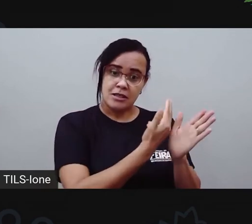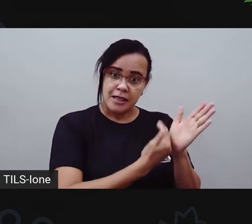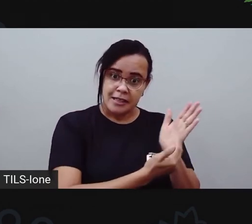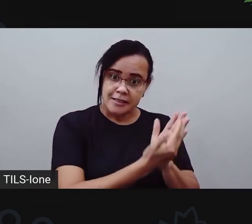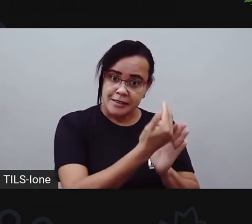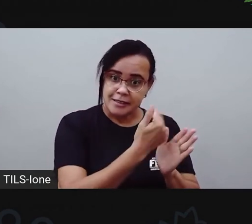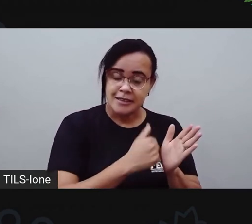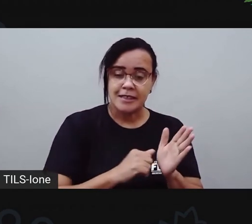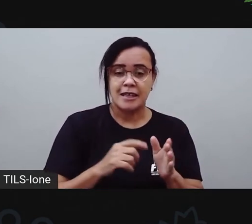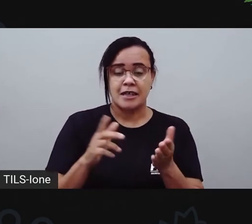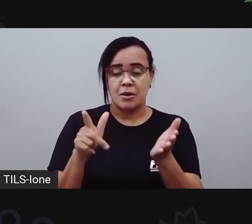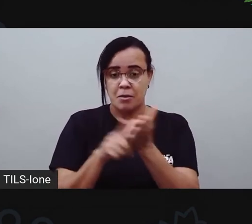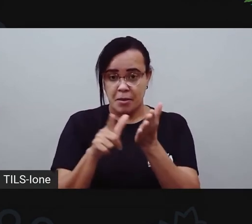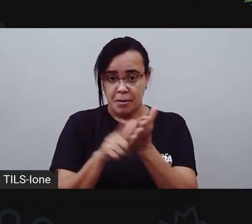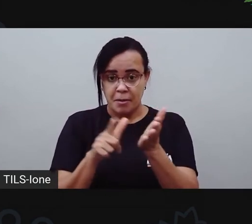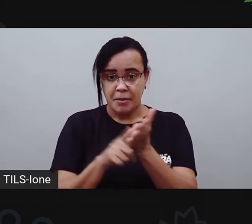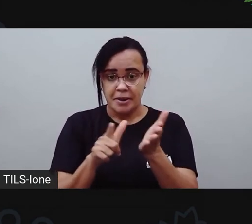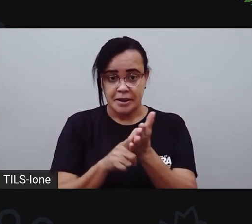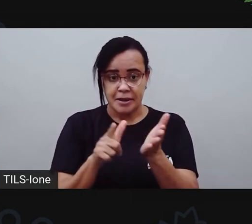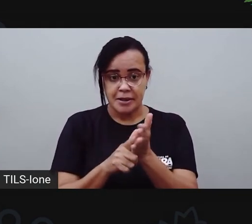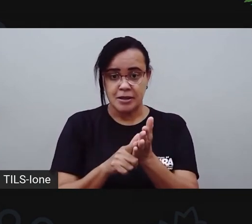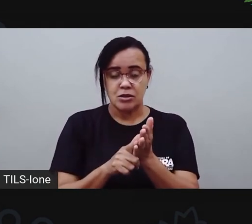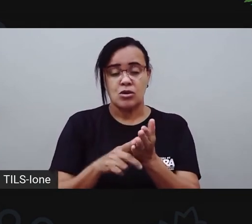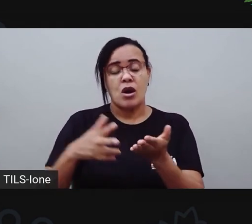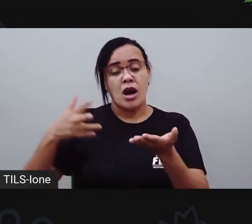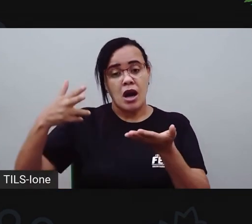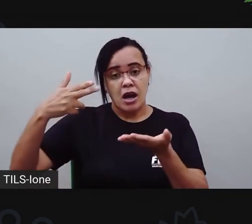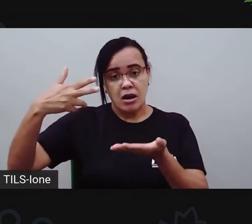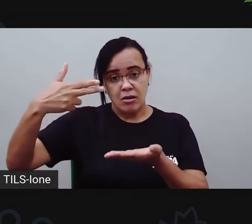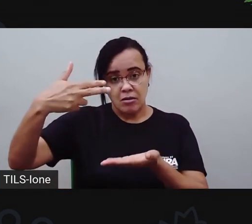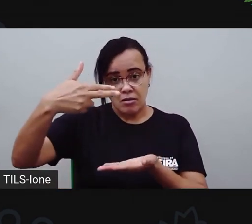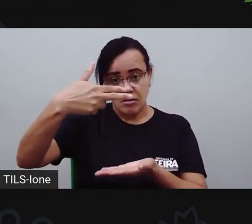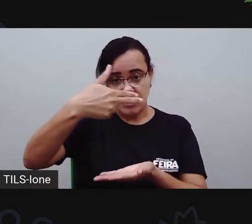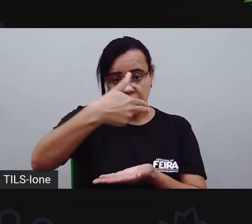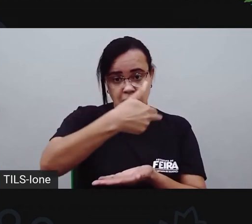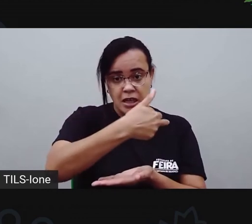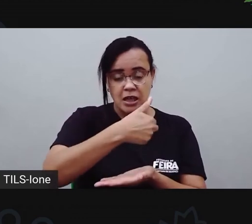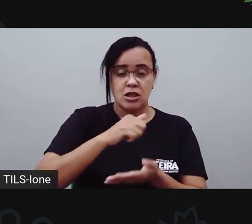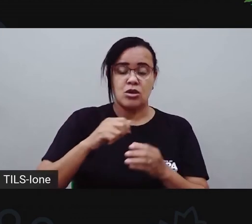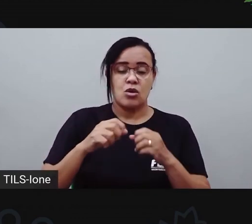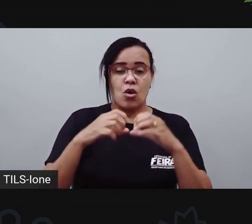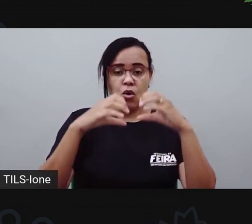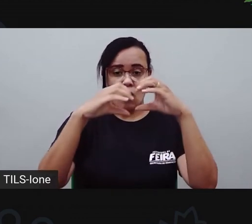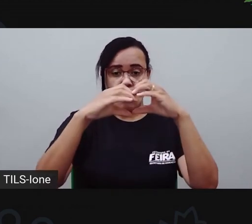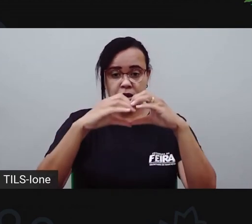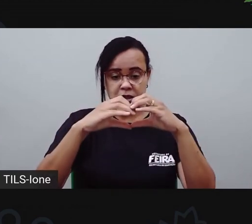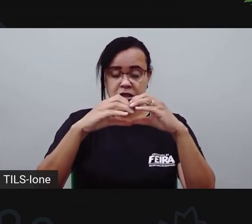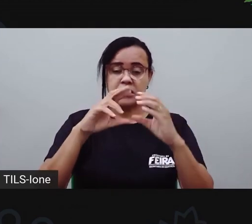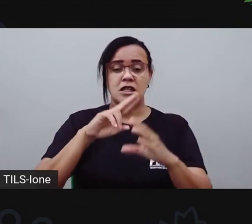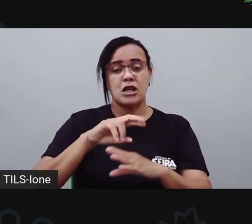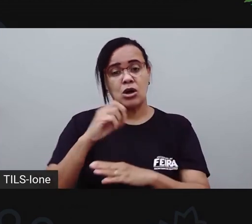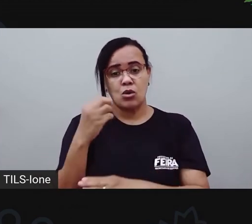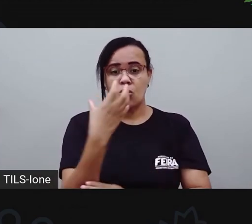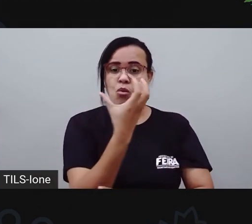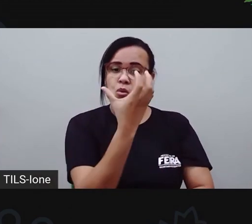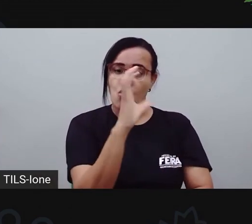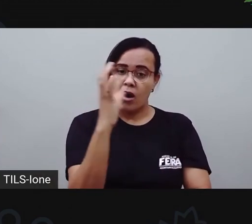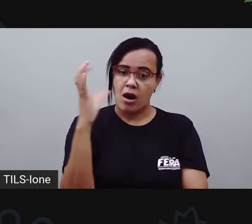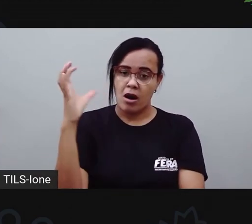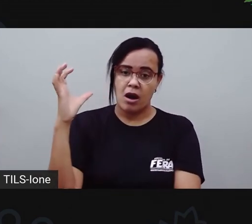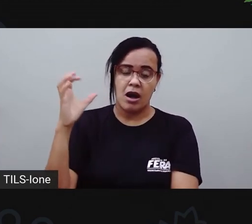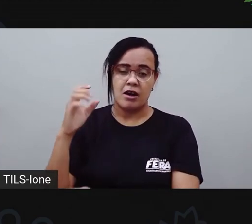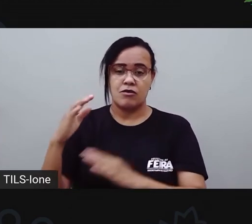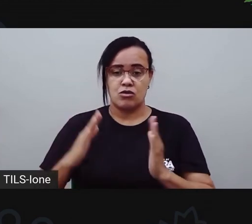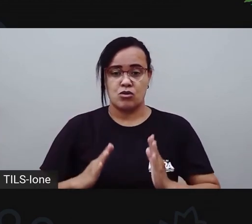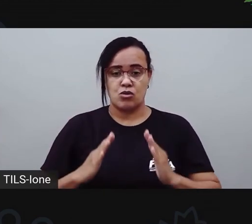folha de papel, recorta no formato que você queira, de coração, de árvore, né? Como a gente viu ali do Pinheiro. E